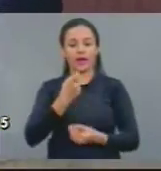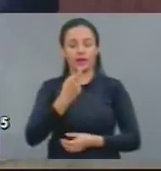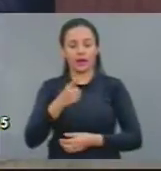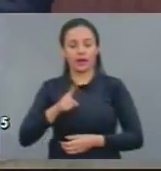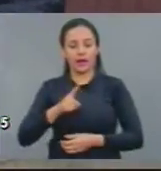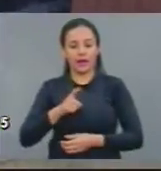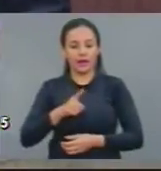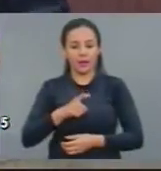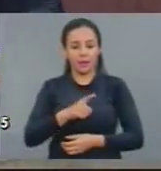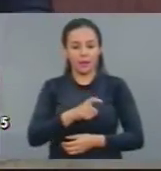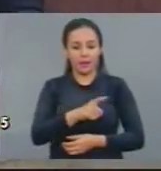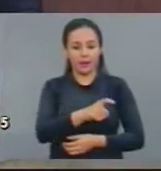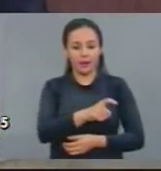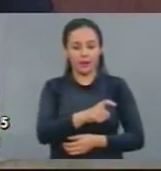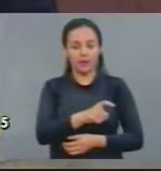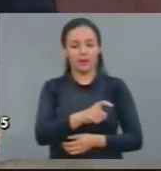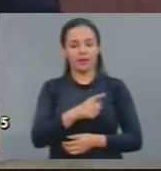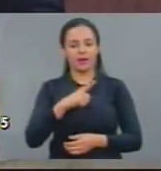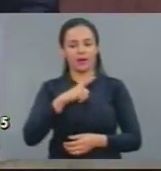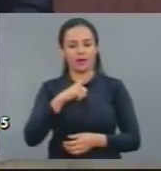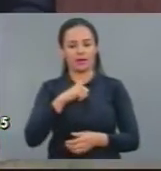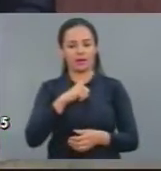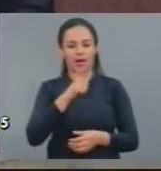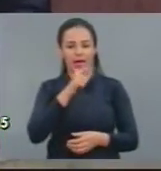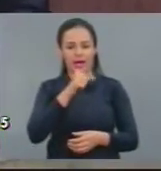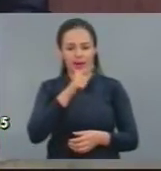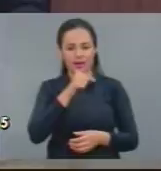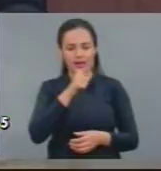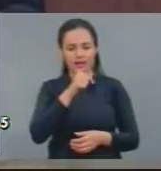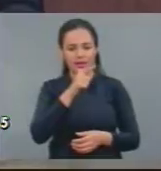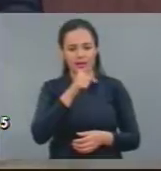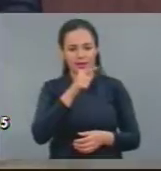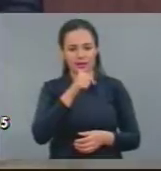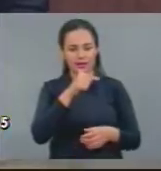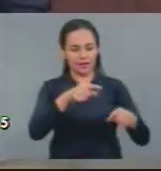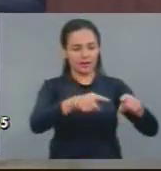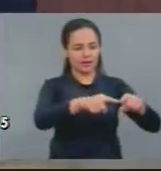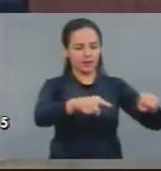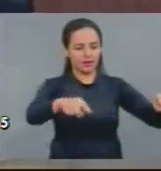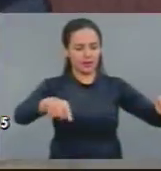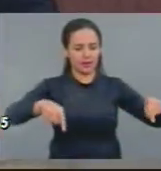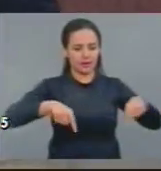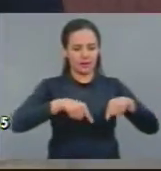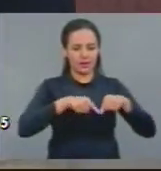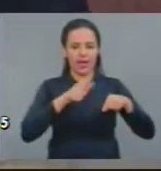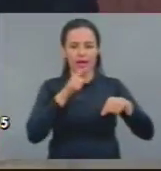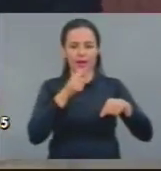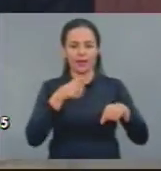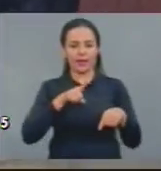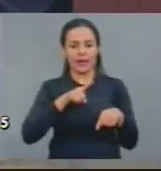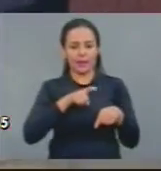no baixo e médio Jaguaribe. Vejam só,